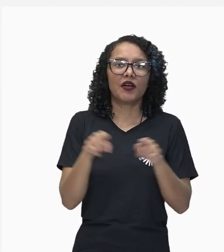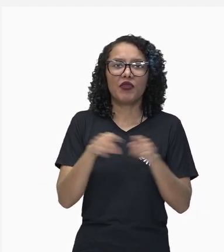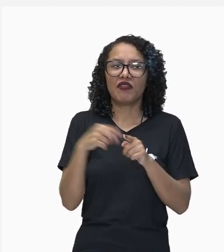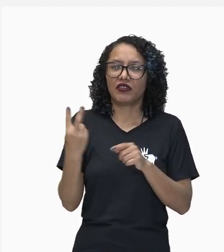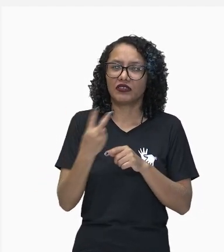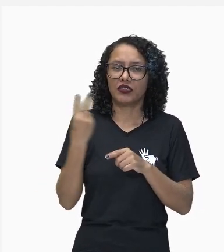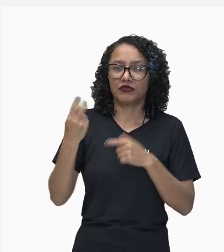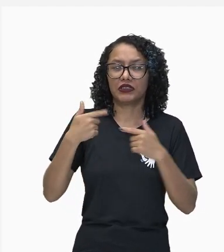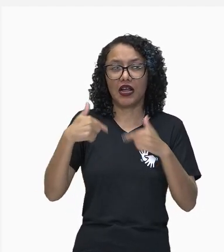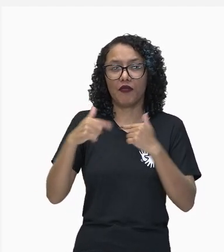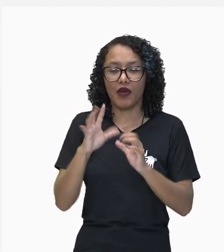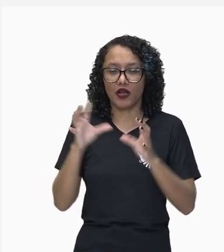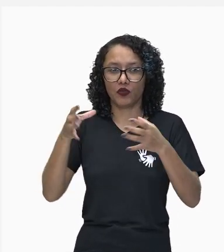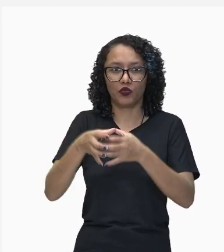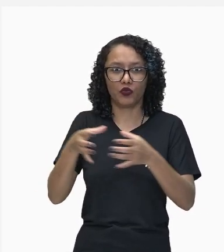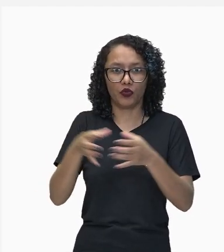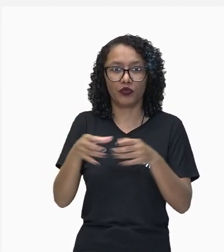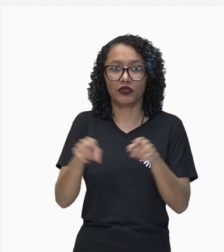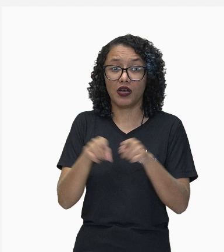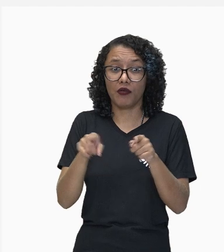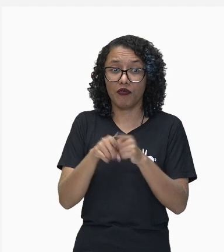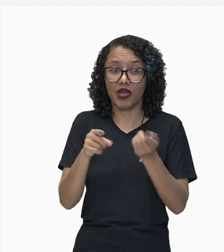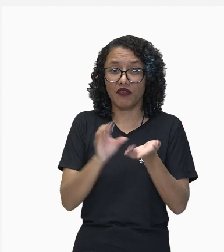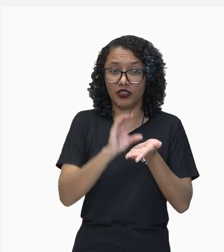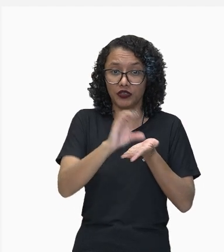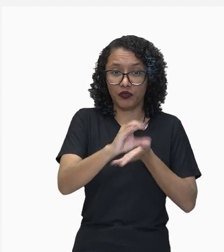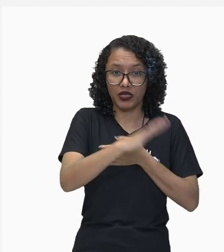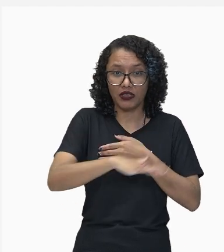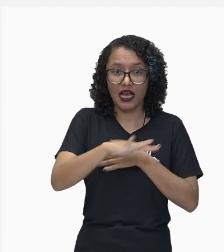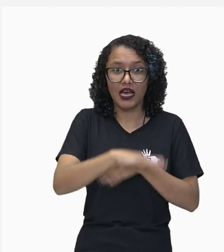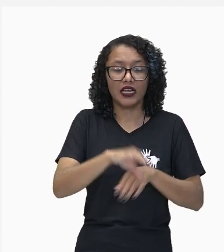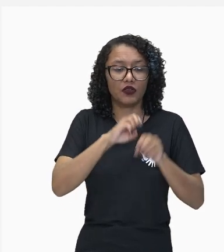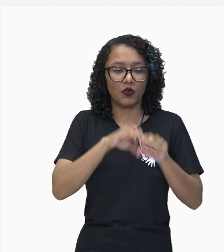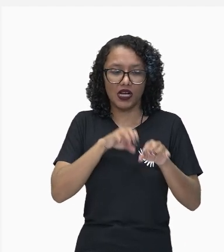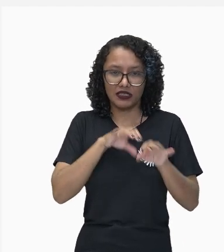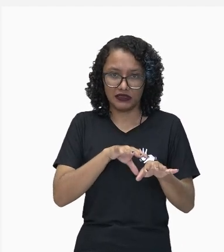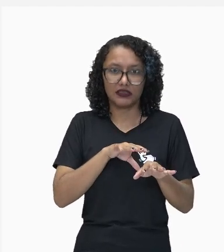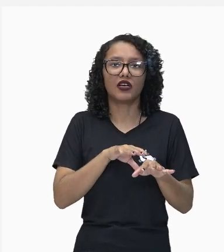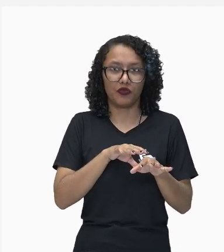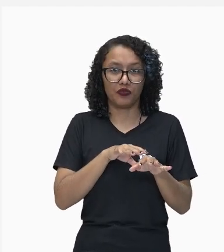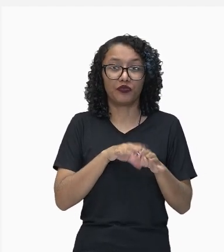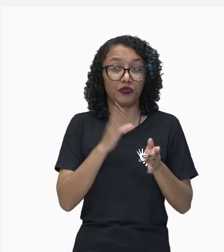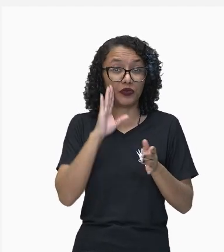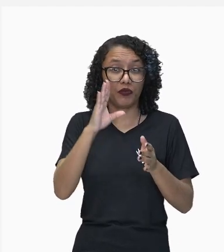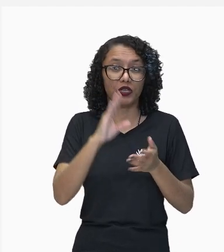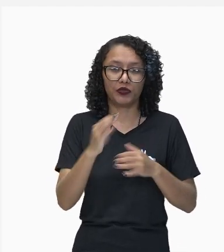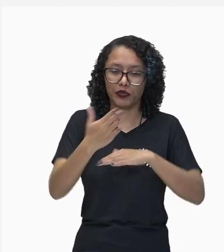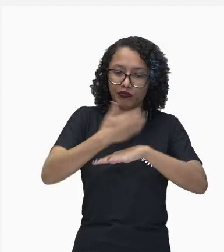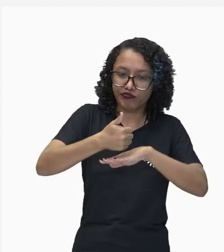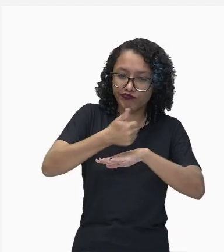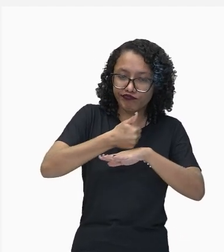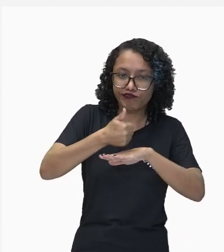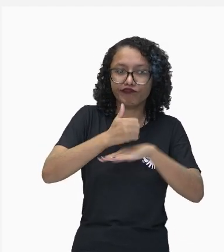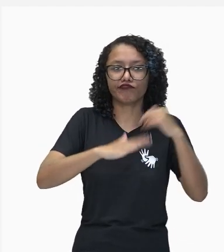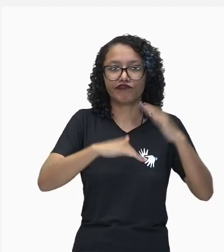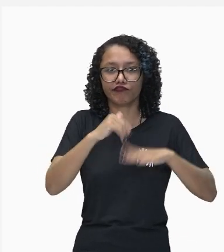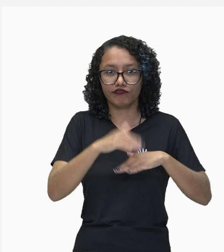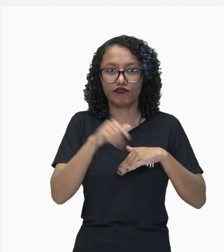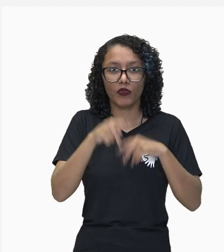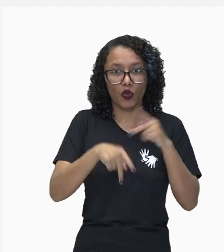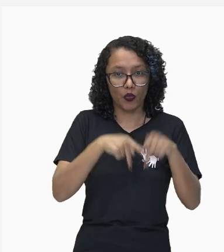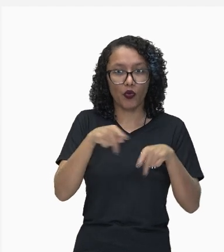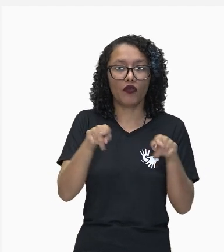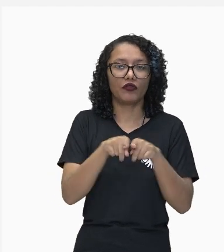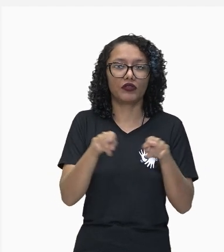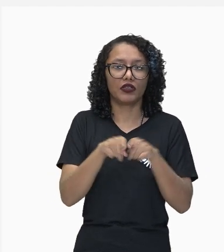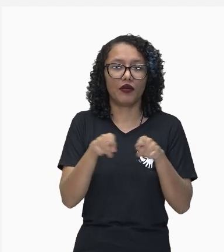investimentos na área da educação, justamente, como eu já falei, para a qualificação dessa mão de obra. O amparo do Estado à